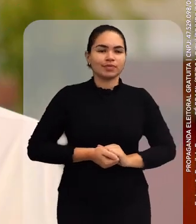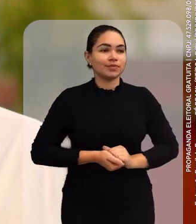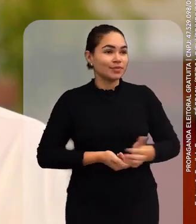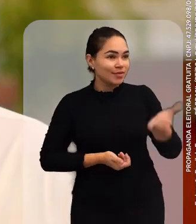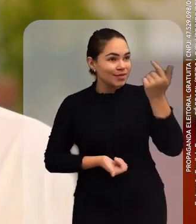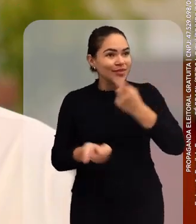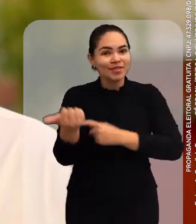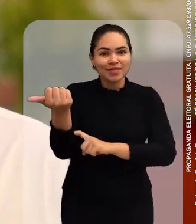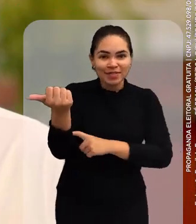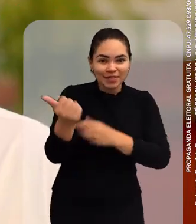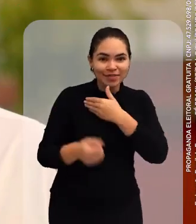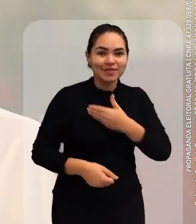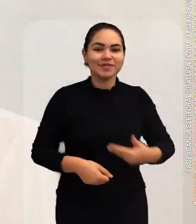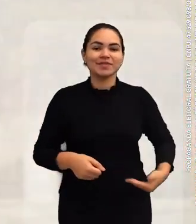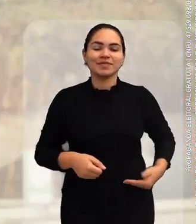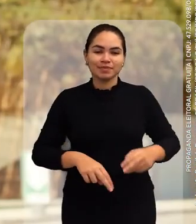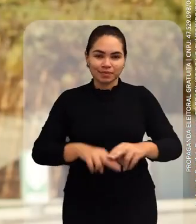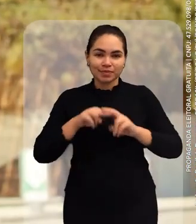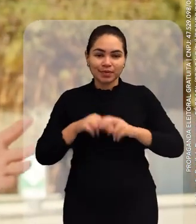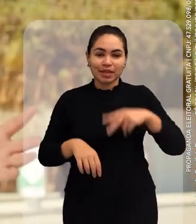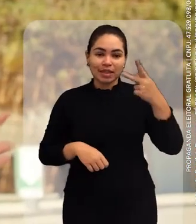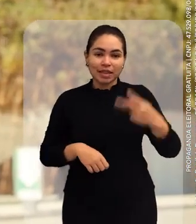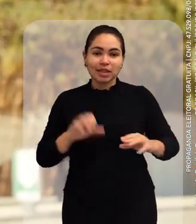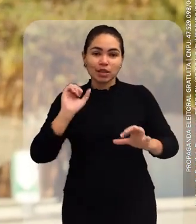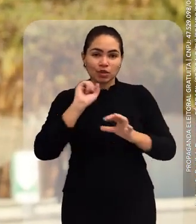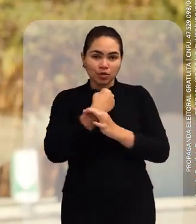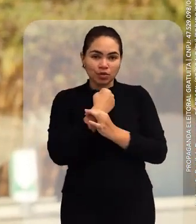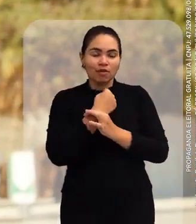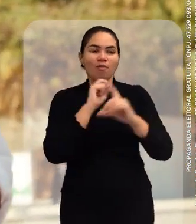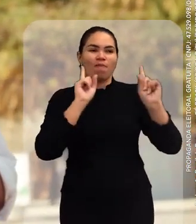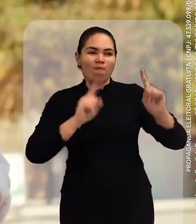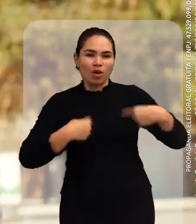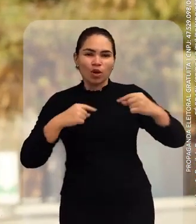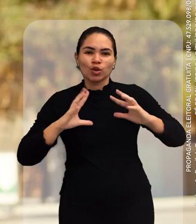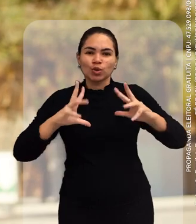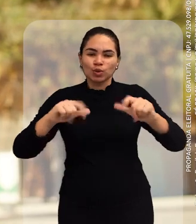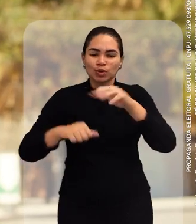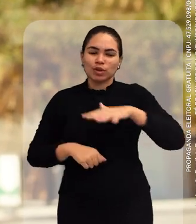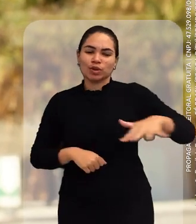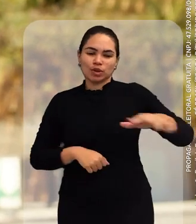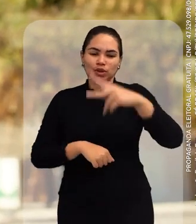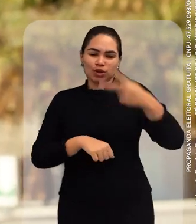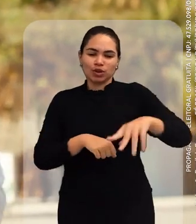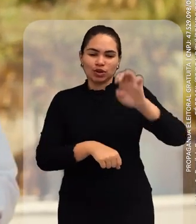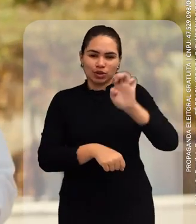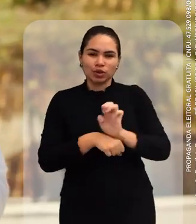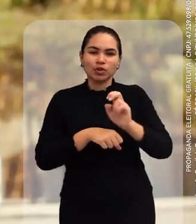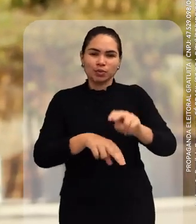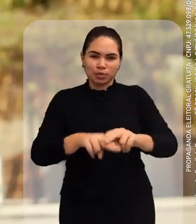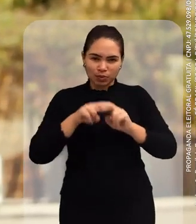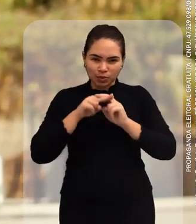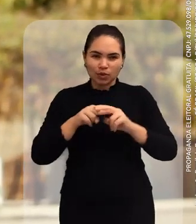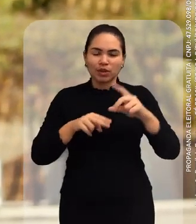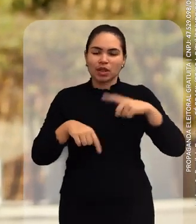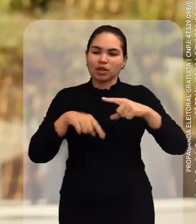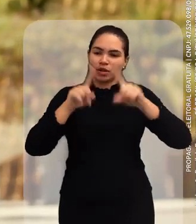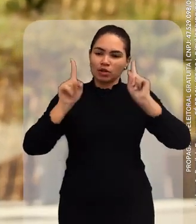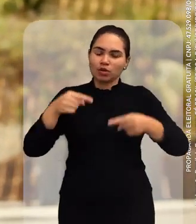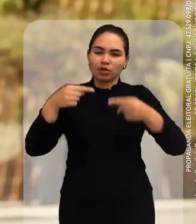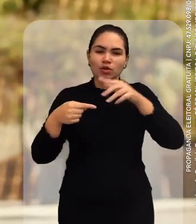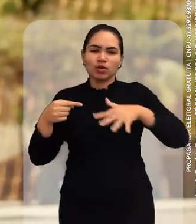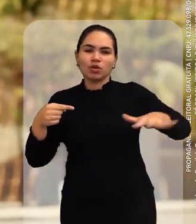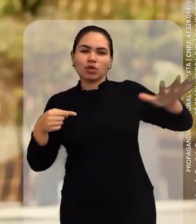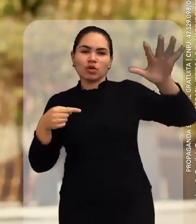Fala, meu governador! A segurança pública é um desafio de todos os estados brasileiros. Falta uma política